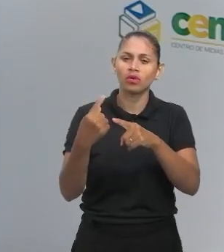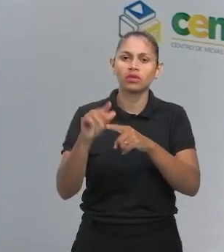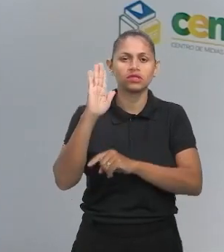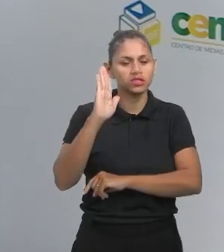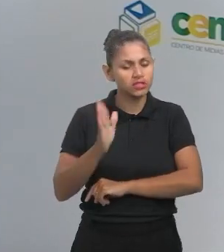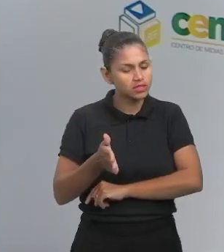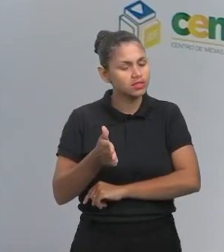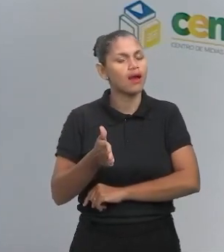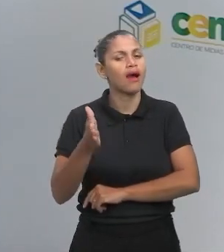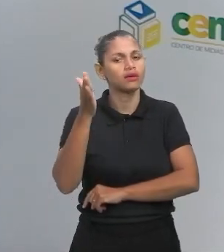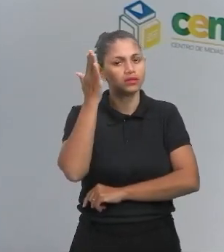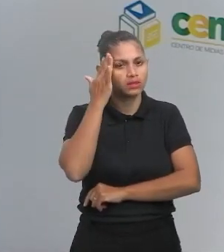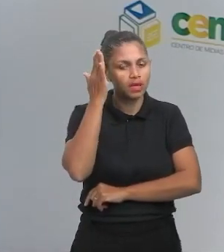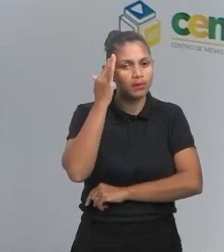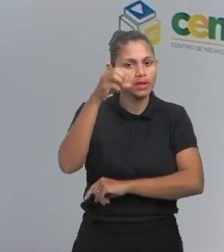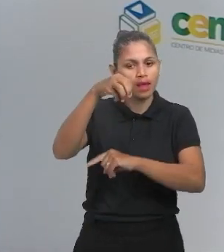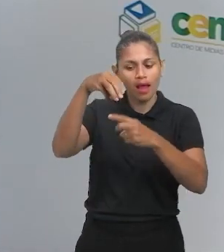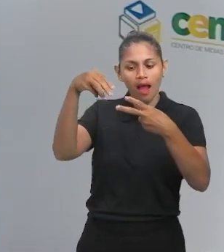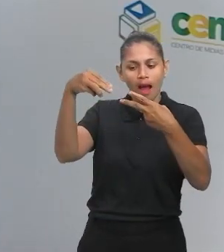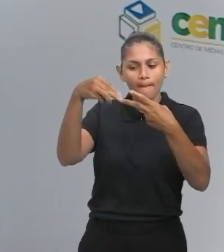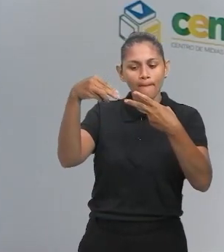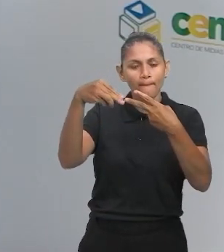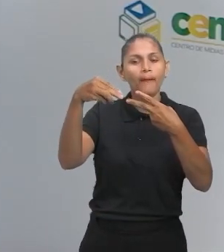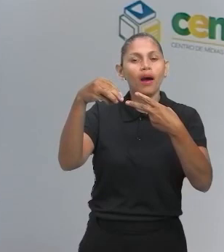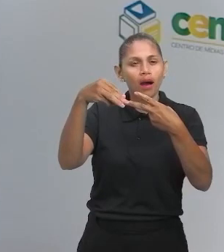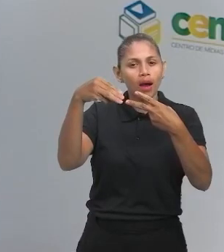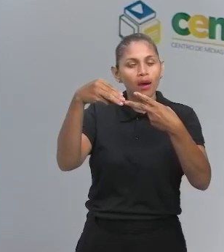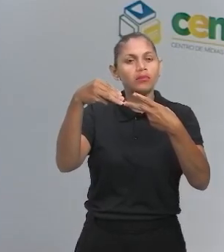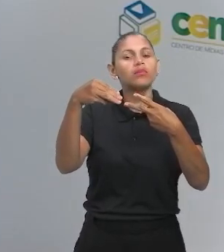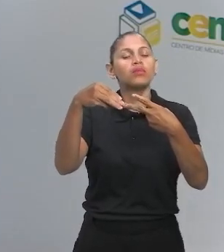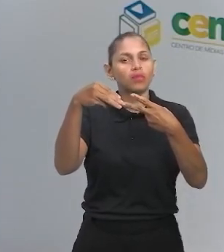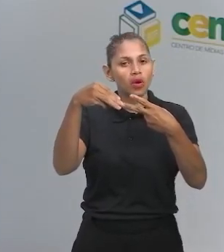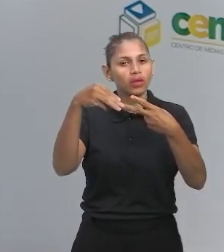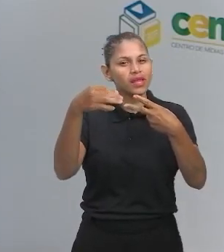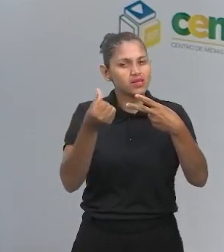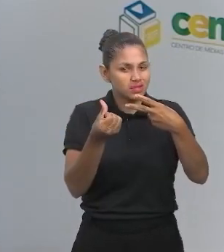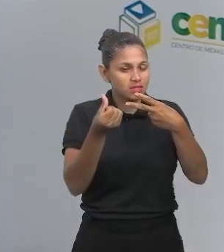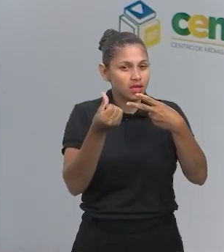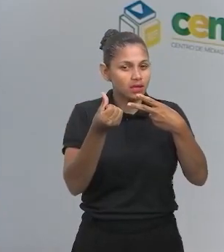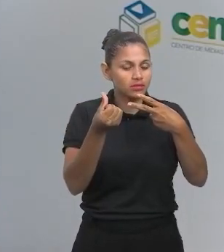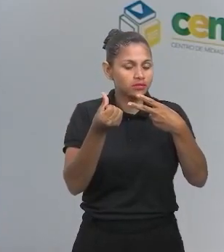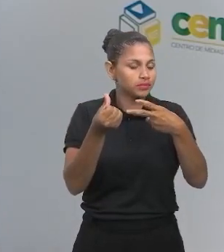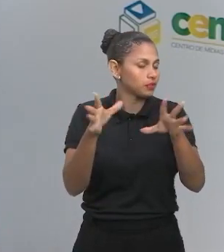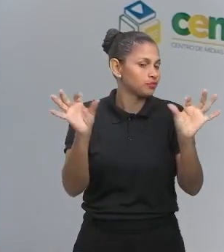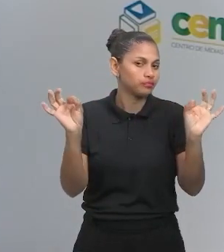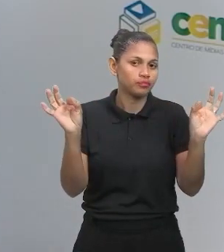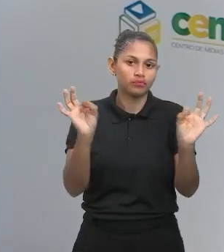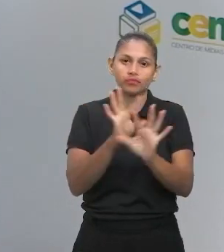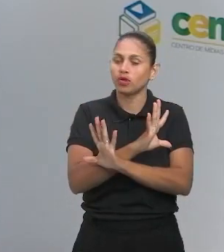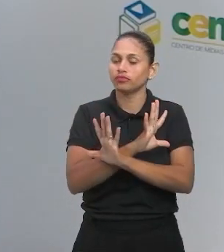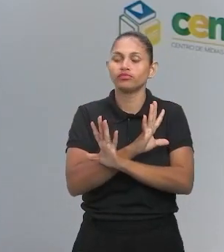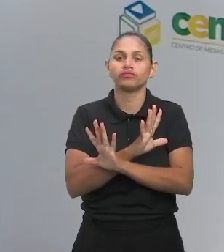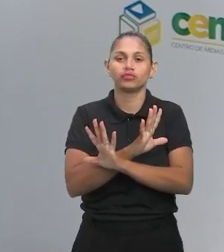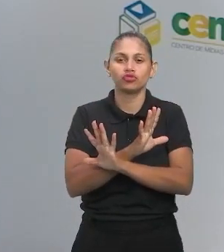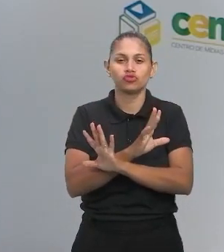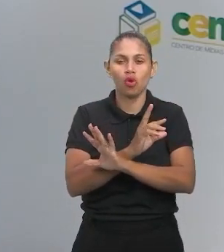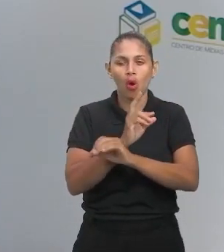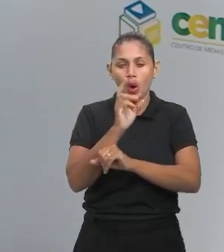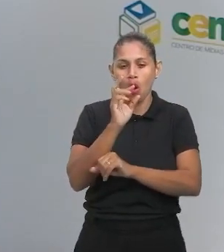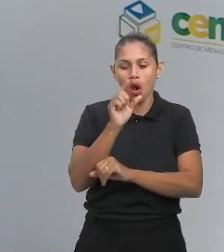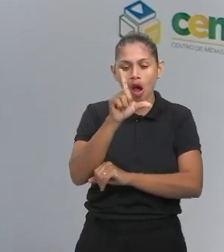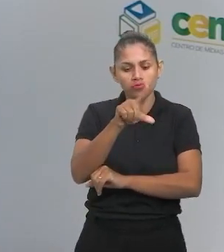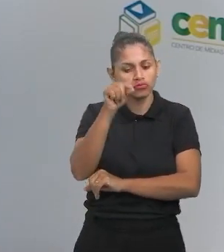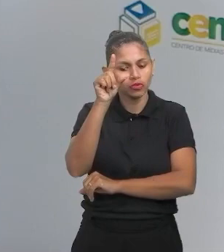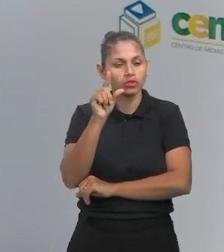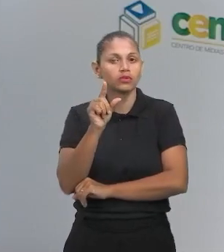no gabarito, a alternativa, letra D. D de doglão, precisava mais nem analisar nada. Nem precisava ir no